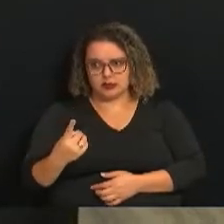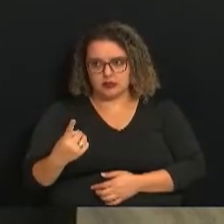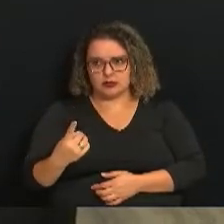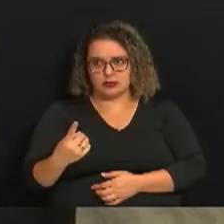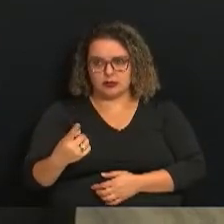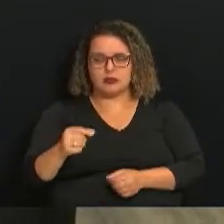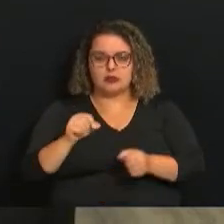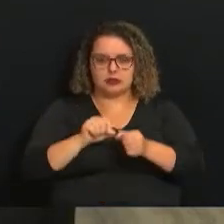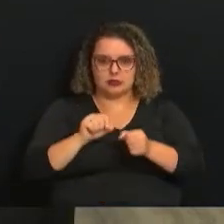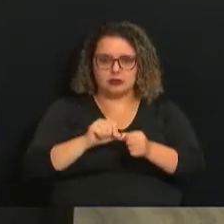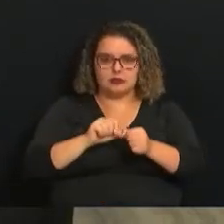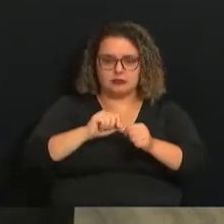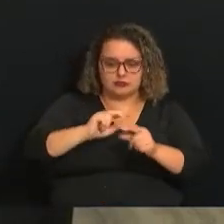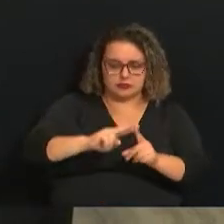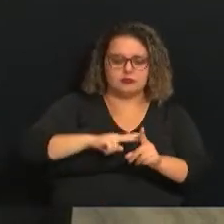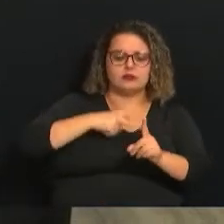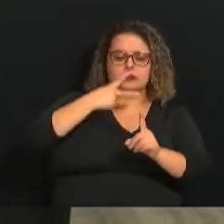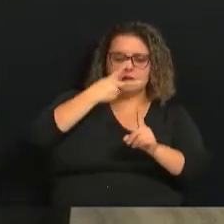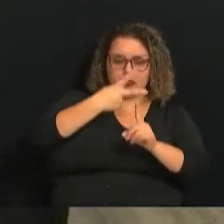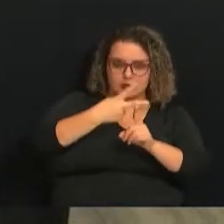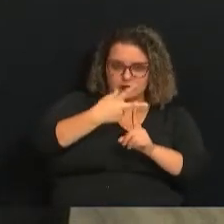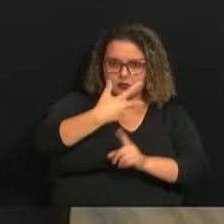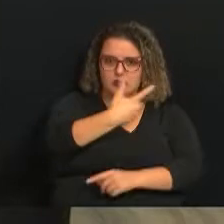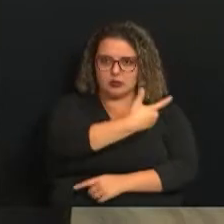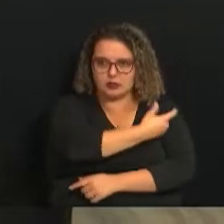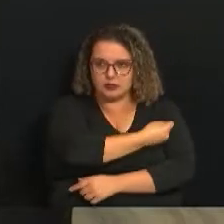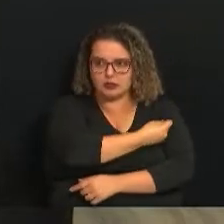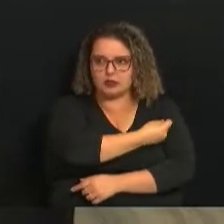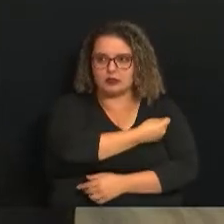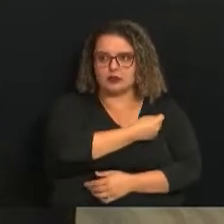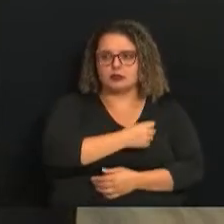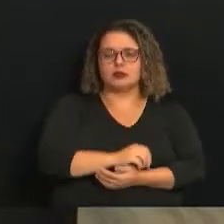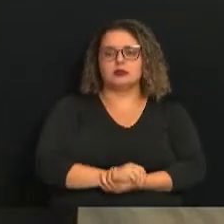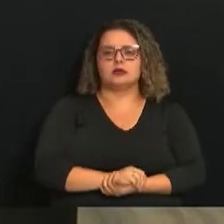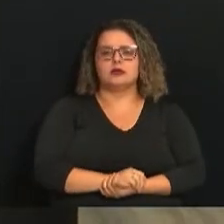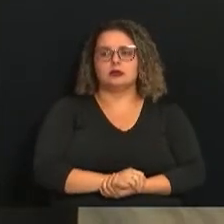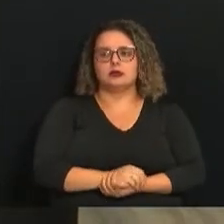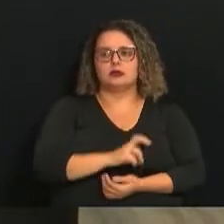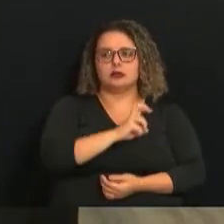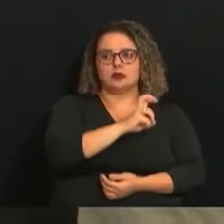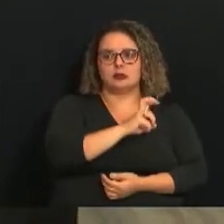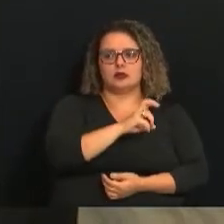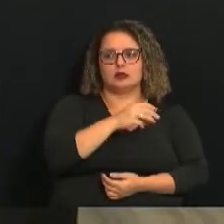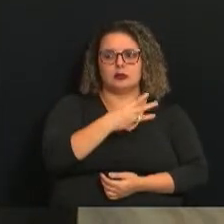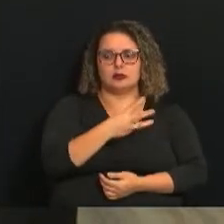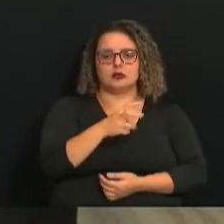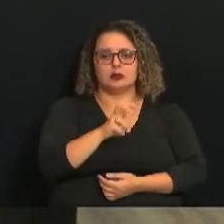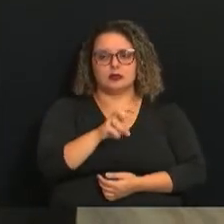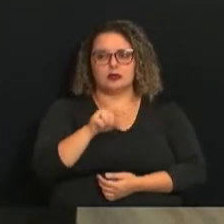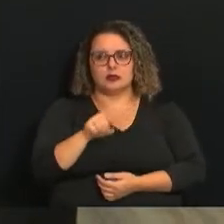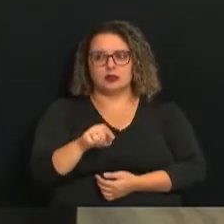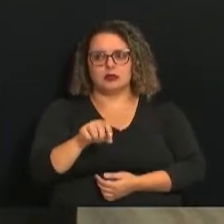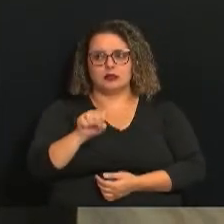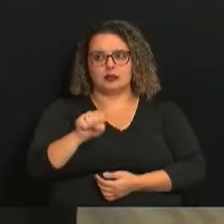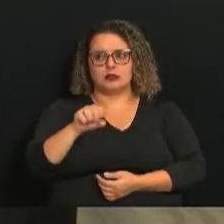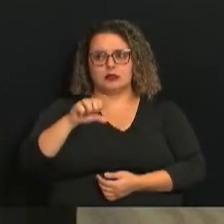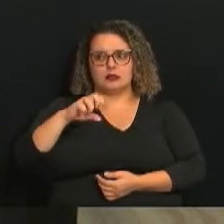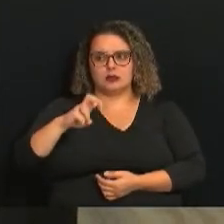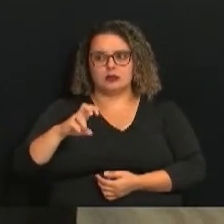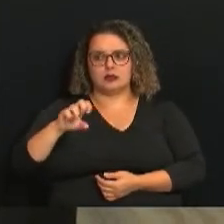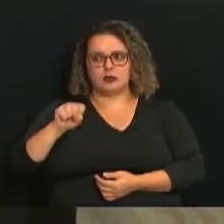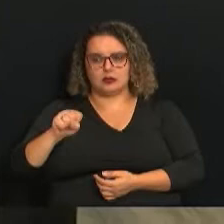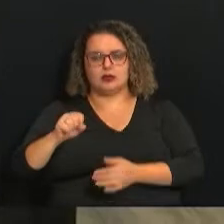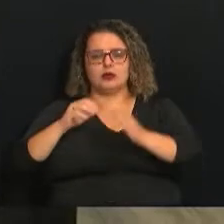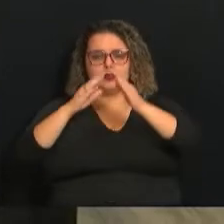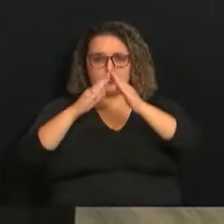fizeram já as duas doses. E nós temos 535.858 moradoras